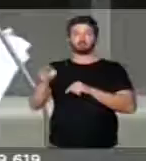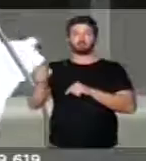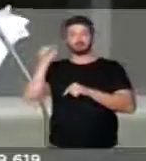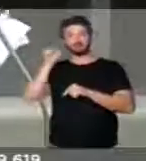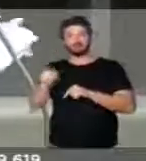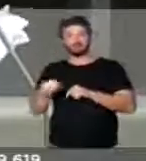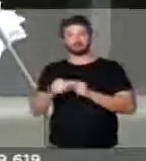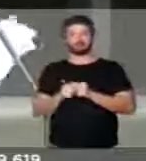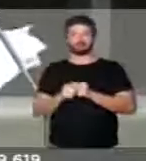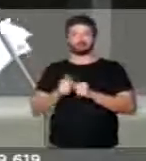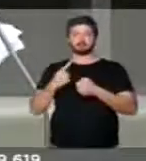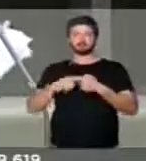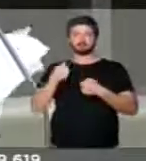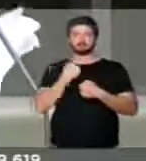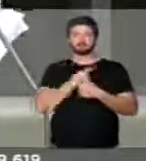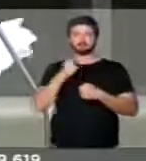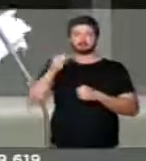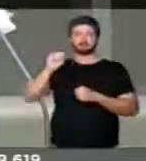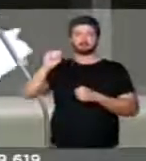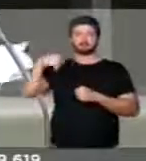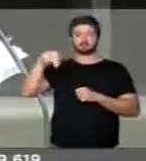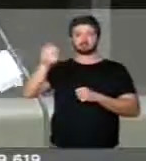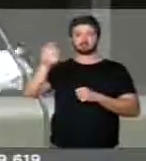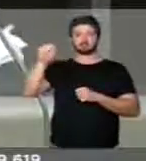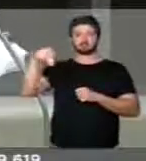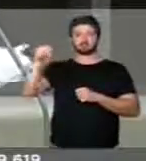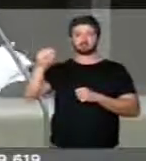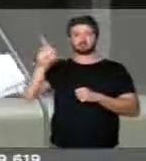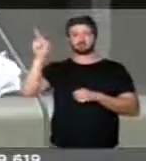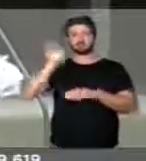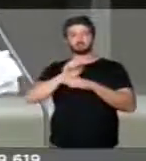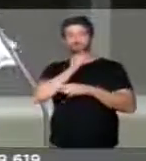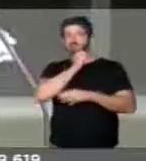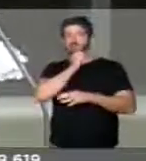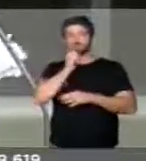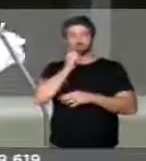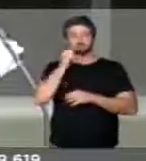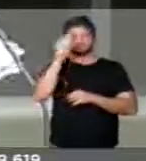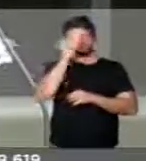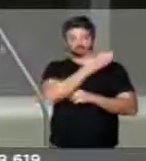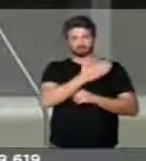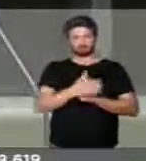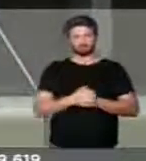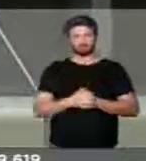da nossa cidade de Santana, no Estado do Amapá. Muito obrigada.